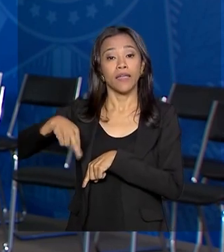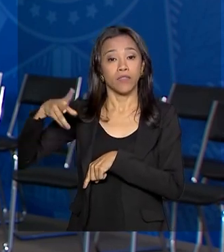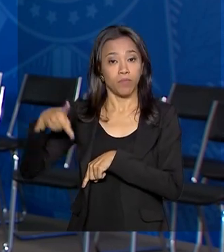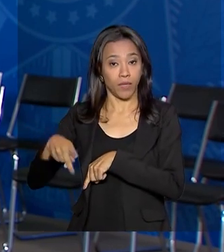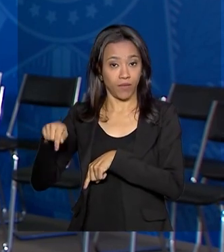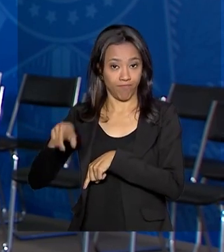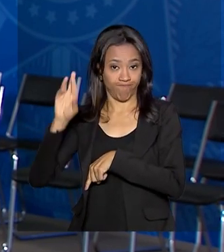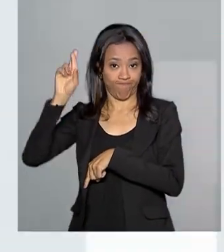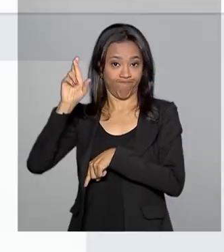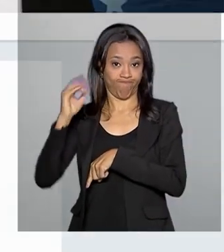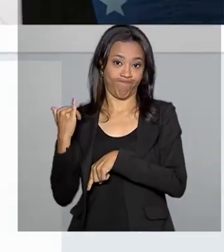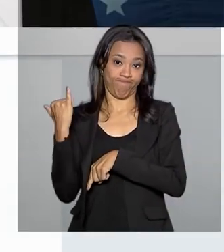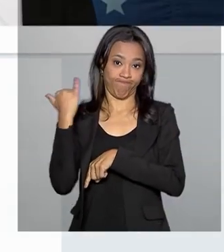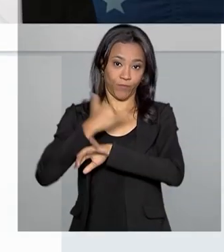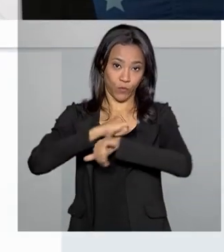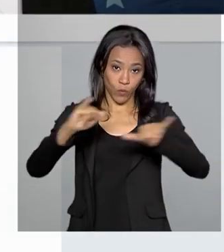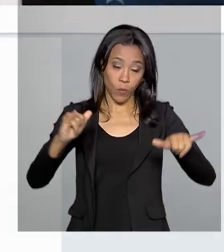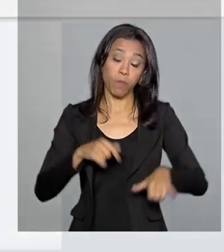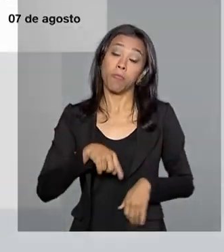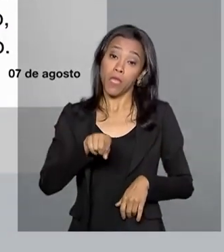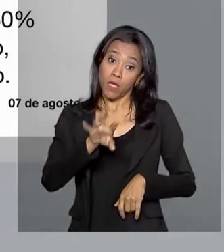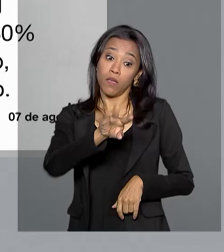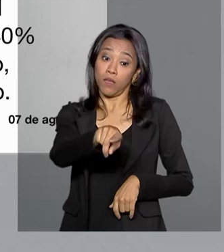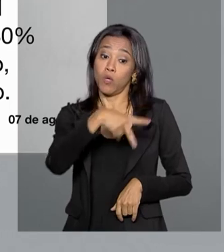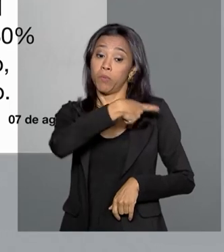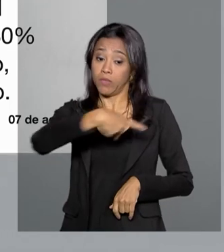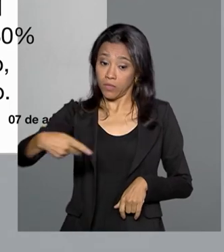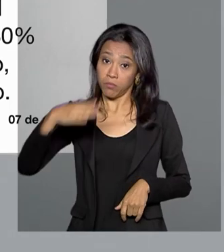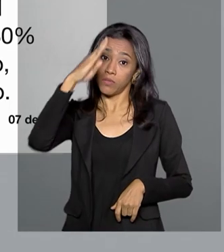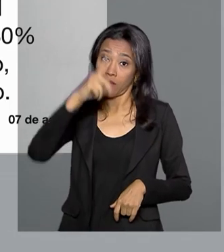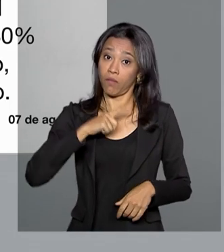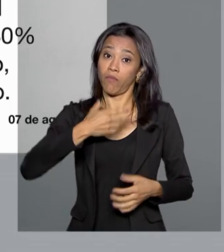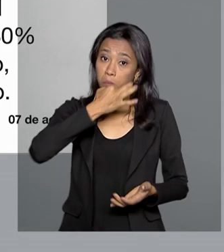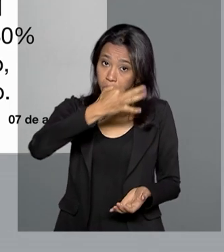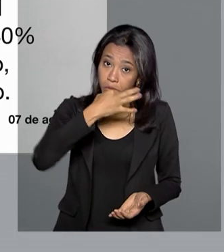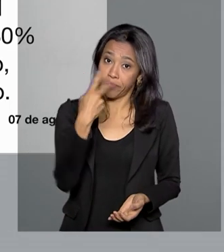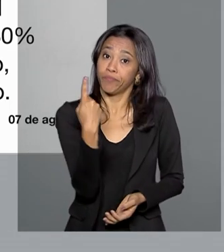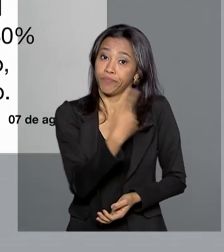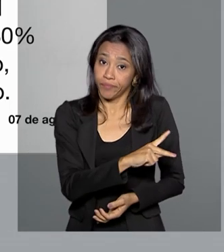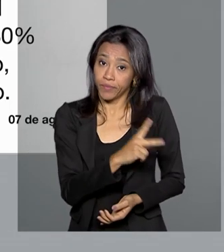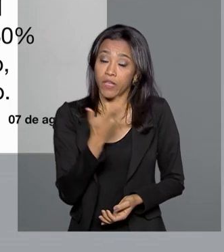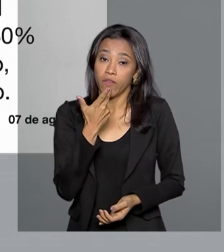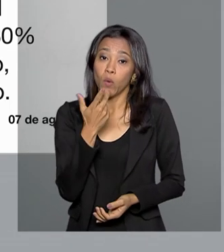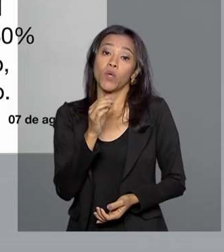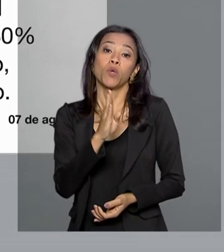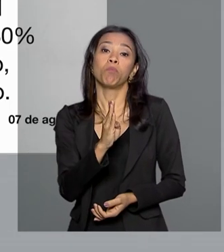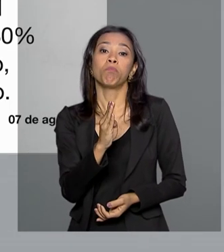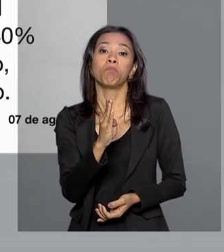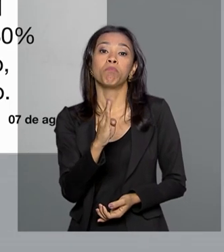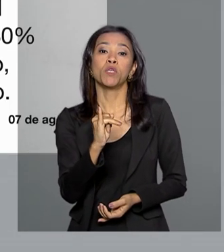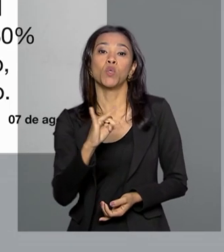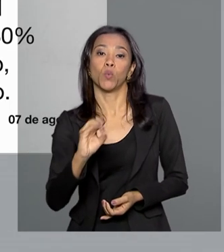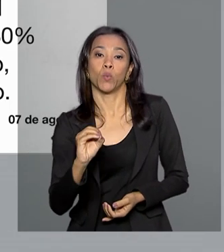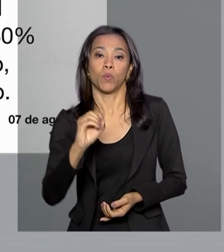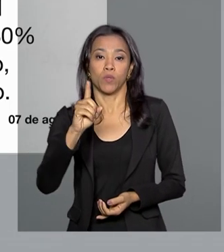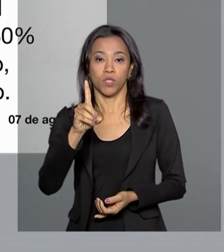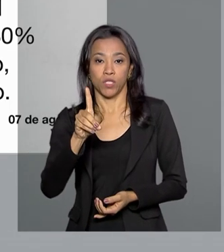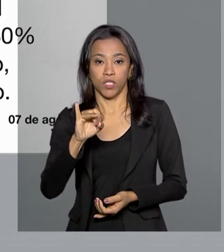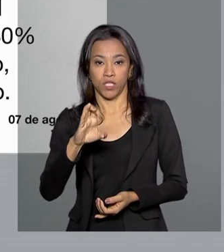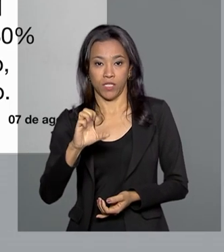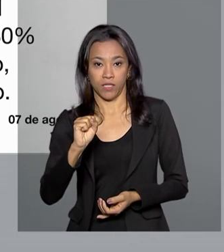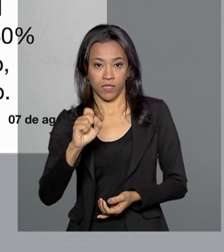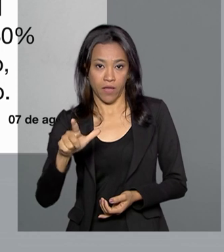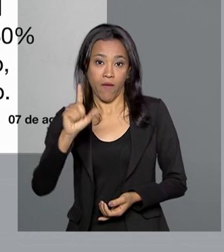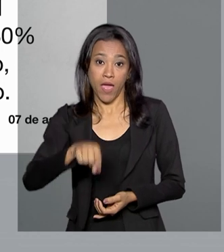E o presidente Jair Bolsonaro comentou sobre esse assunto nas redes sociais. Ele destacou que o biodiesel é produzido no Brasil com mais de 80